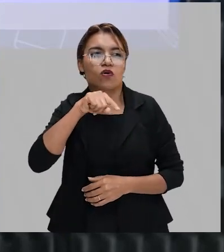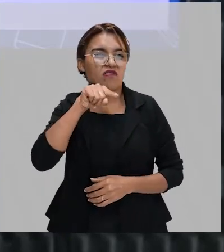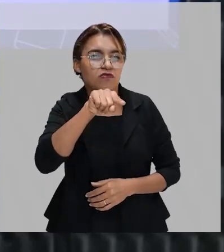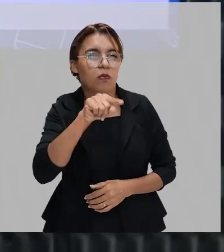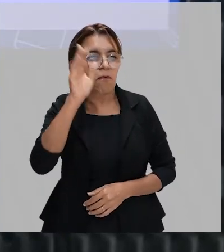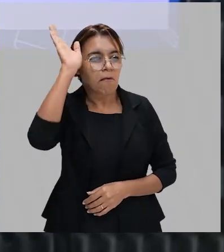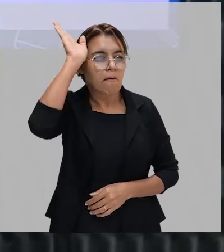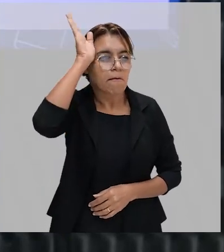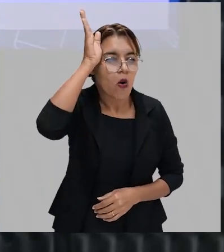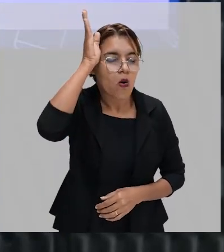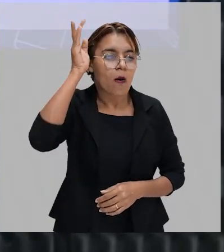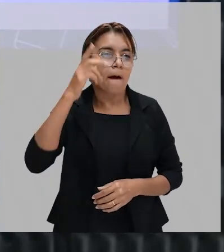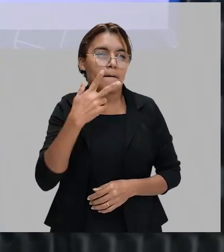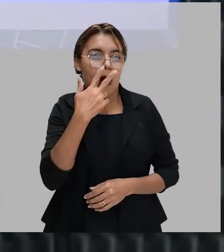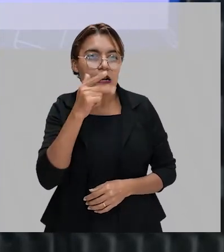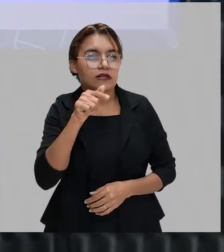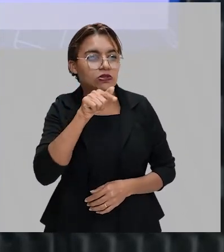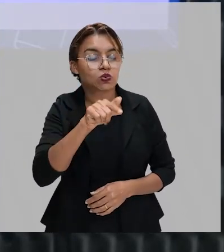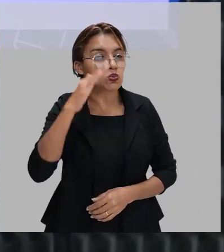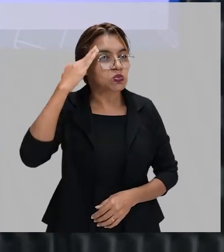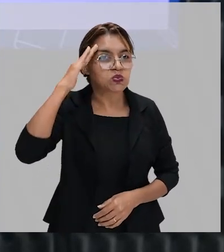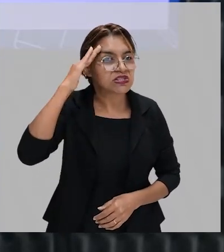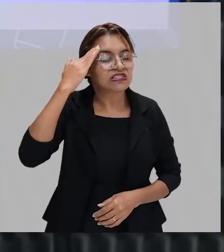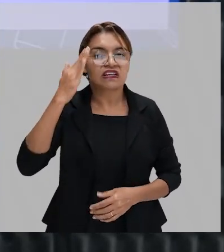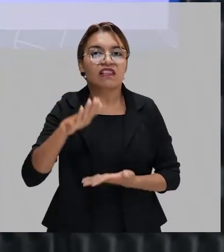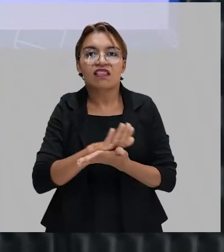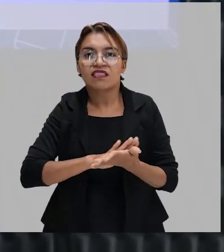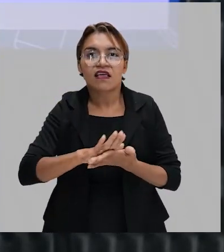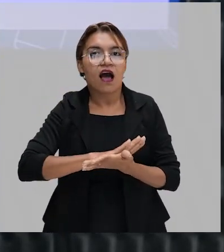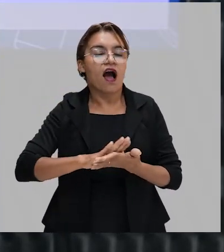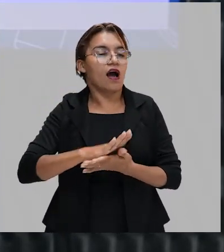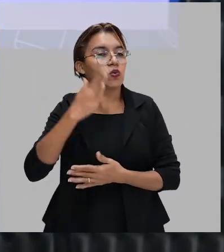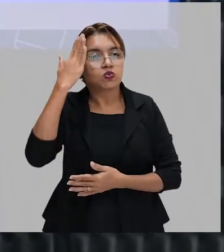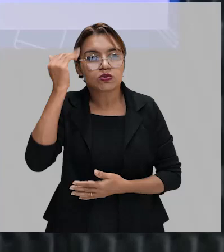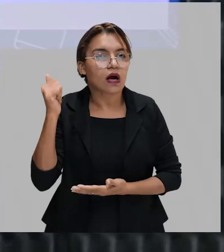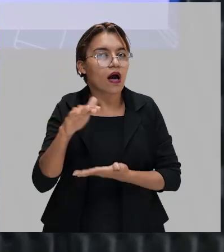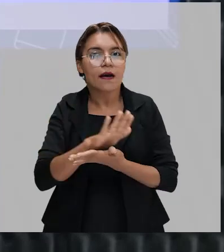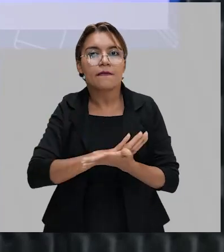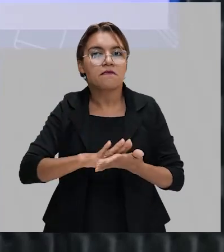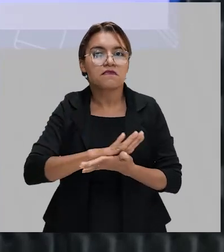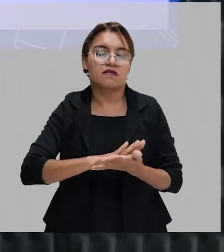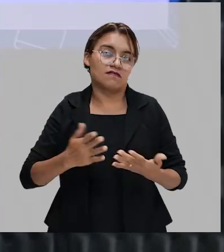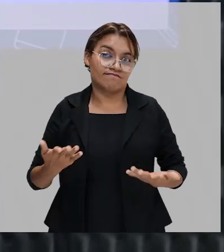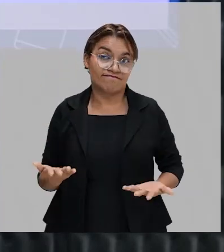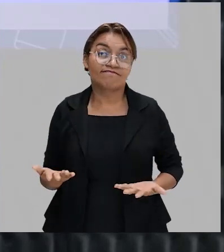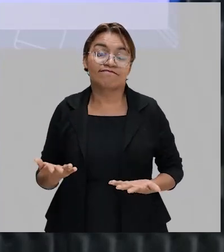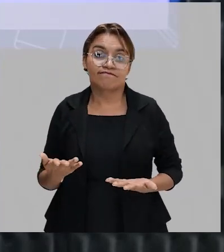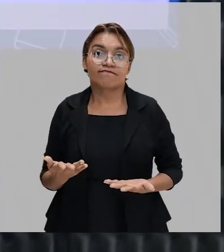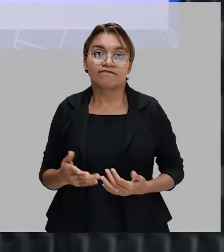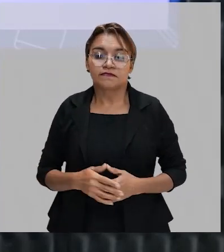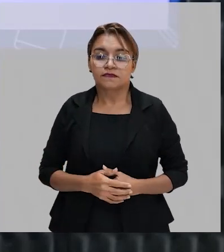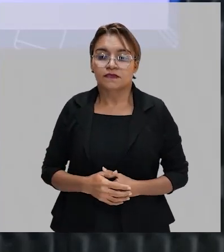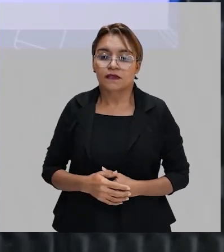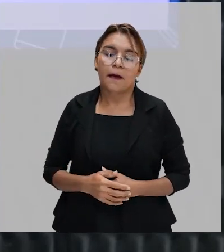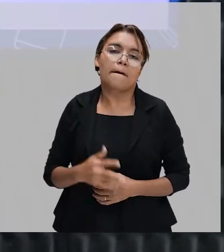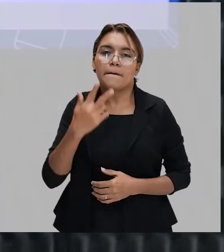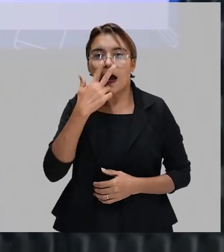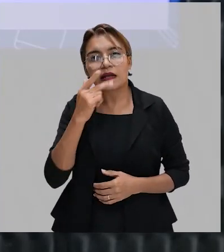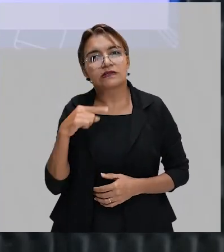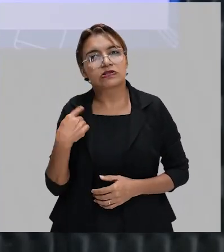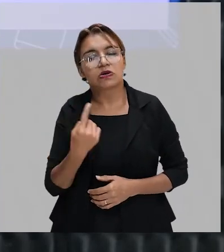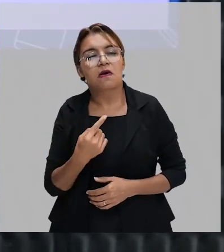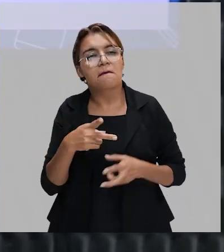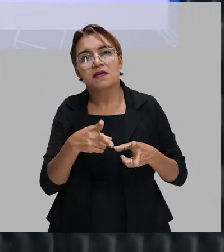fulano é burra, tá dizendo que a pessoa não entendeu, tá dizendo que a pessoa não sabe. Isso aí é uma pretensão, né, nossa? De achar que as pessoas não